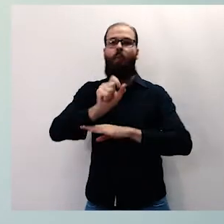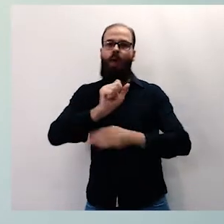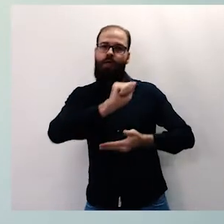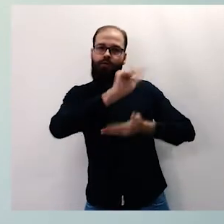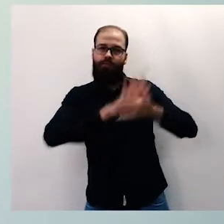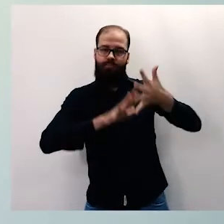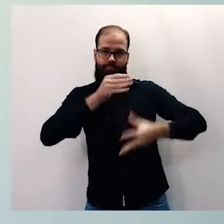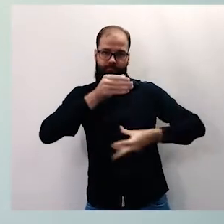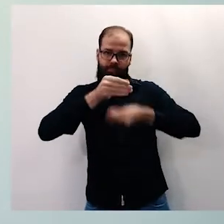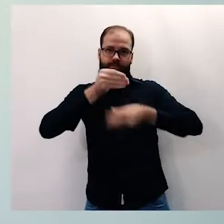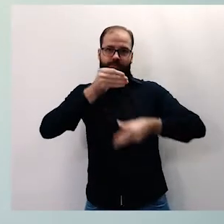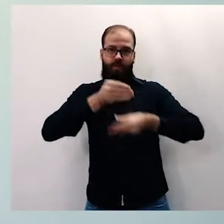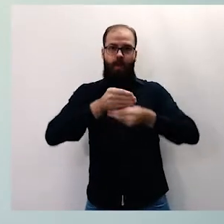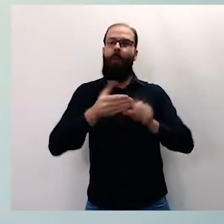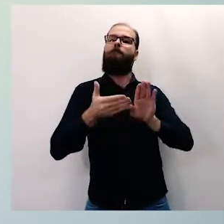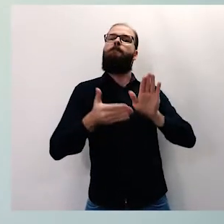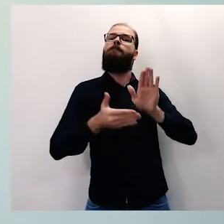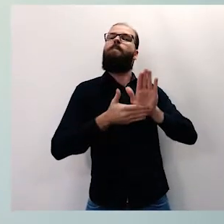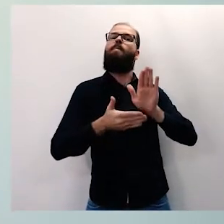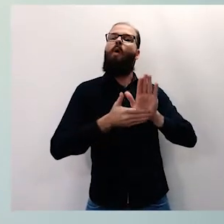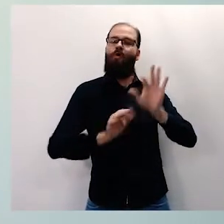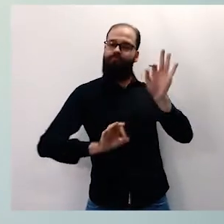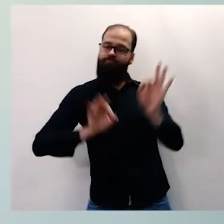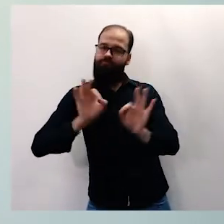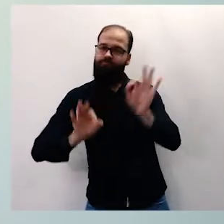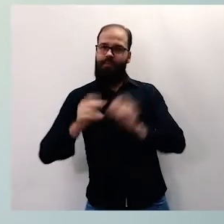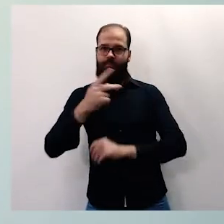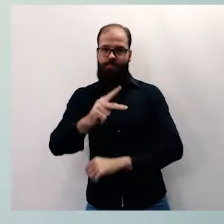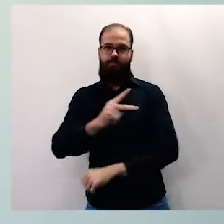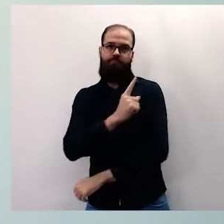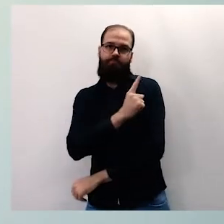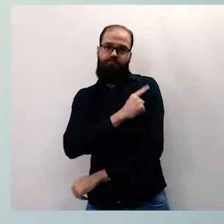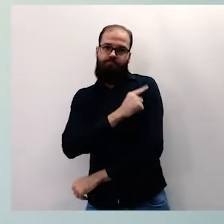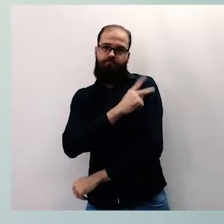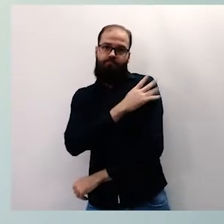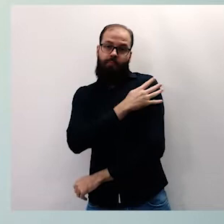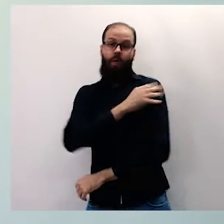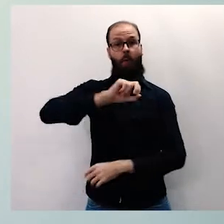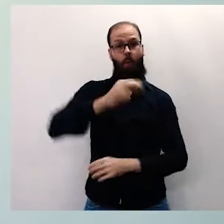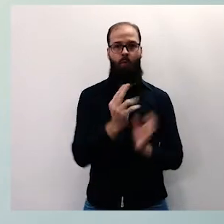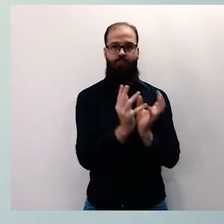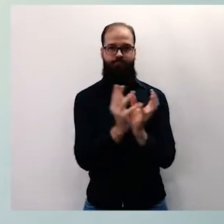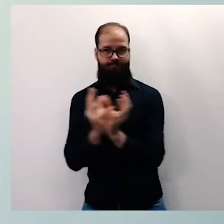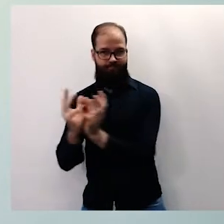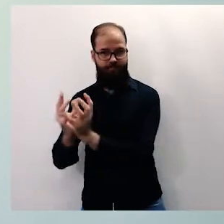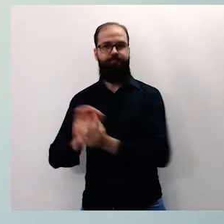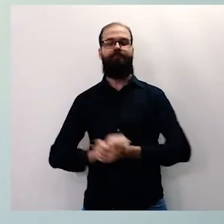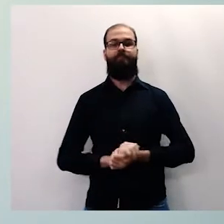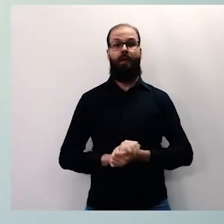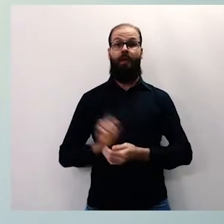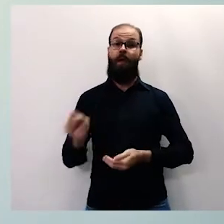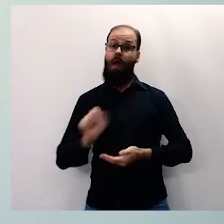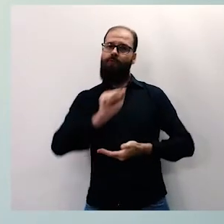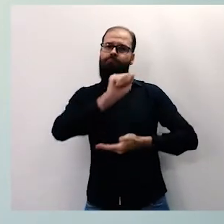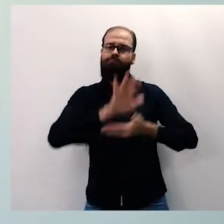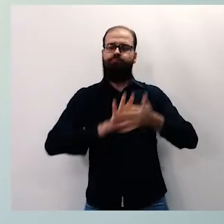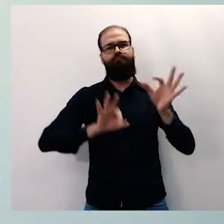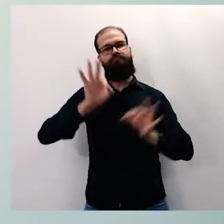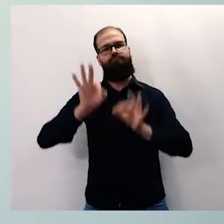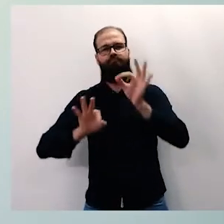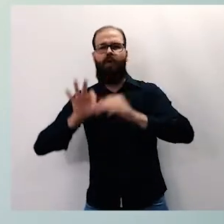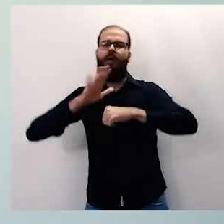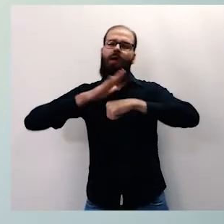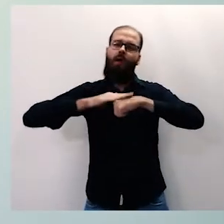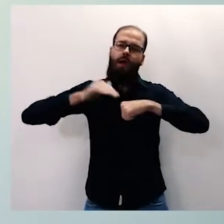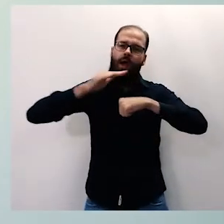complementares propostas para o seu agrupamento ou série. Estas atividades foram elaboradas com muito carinho,